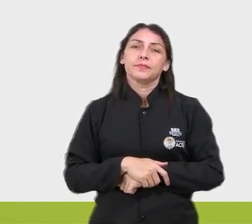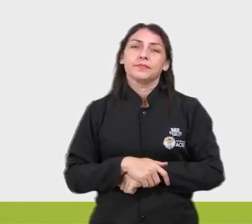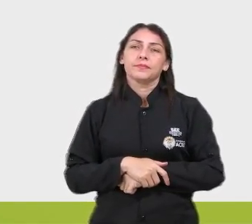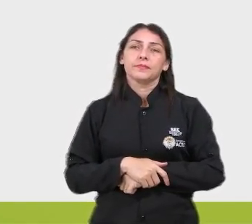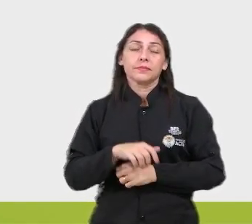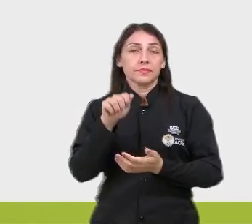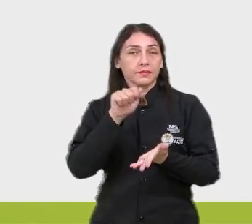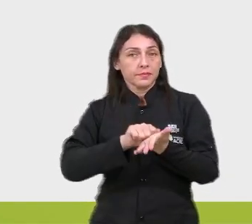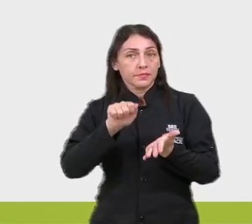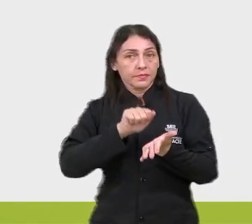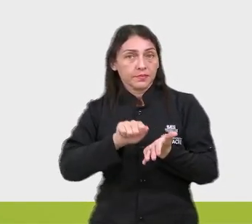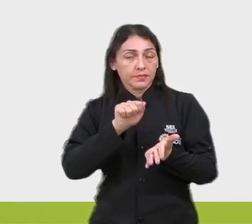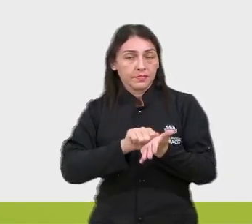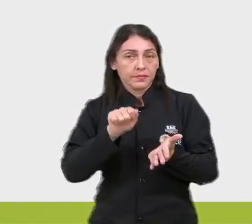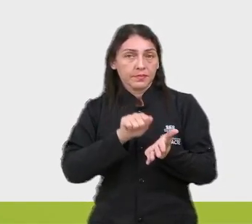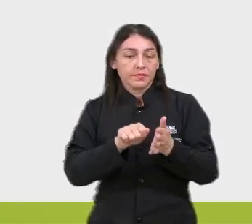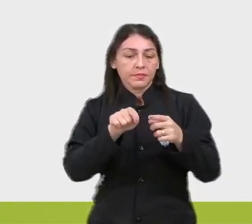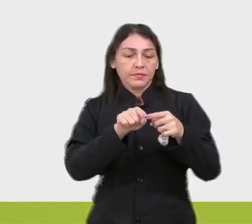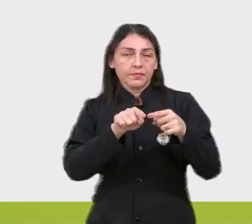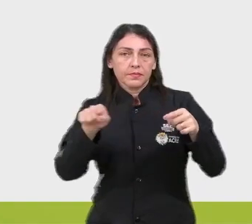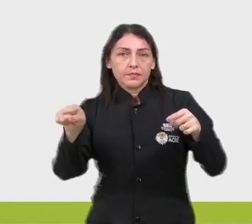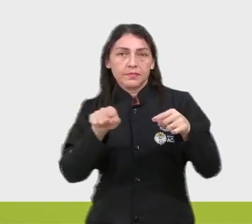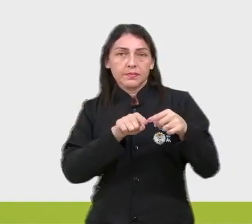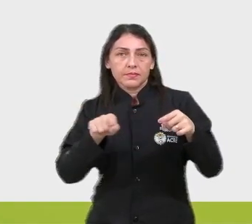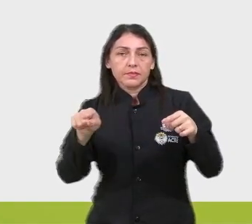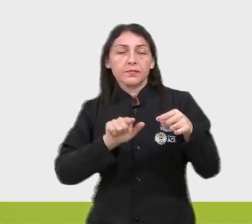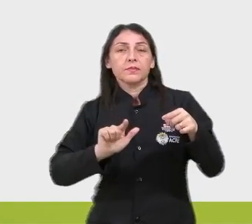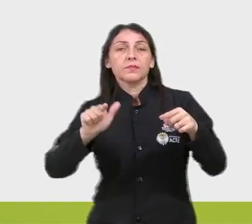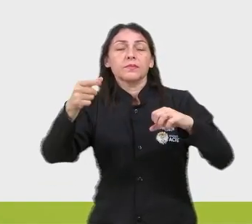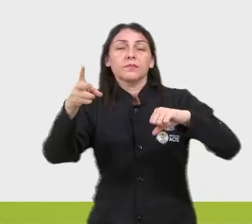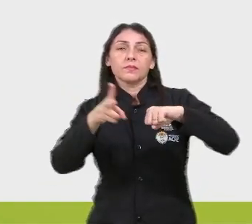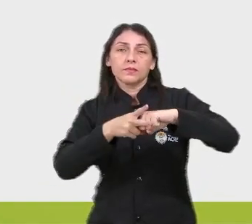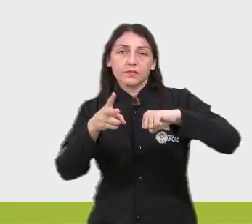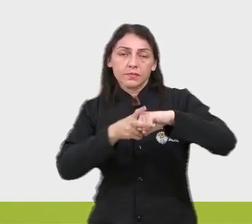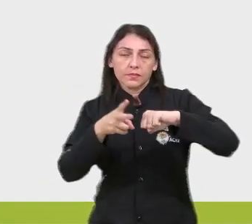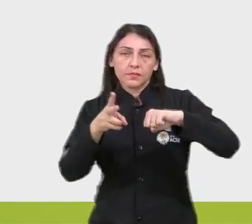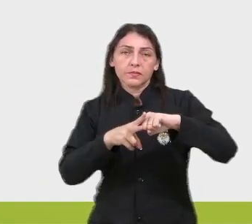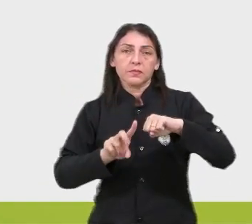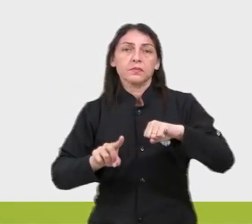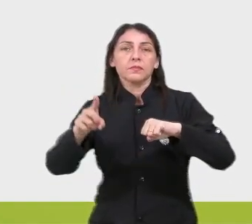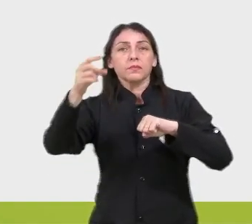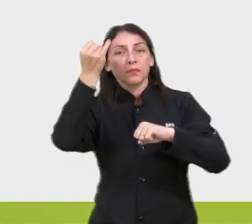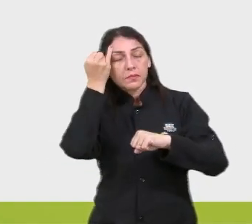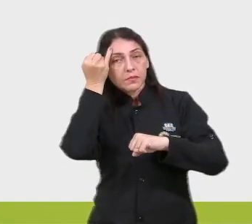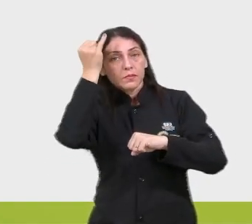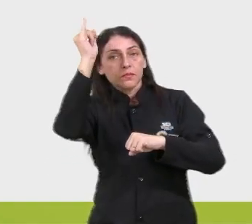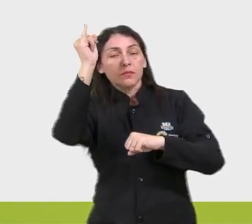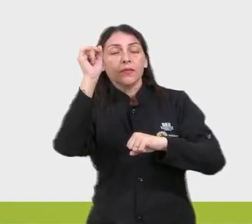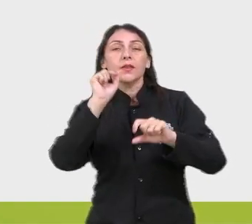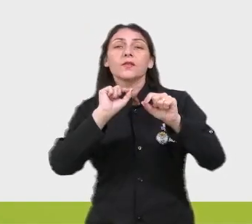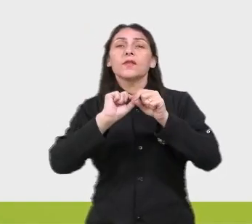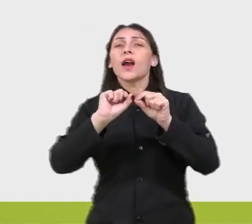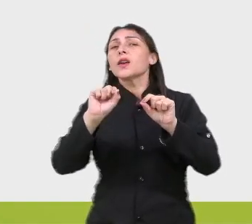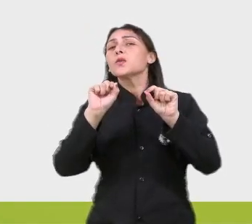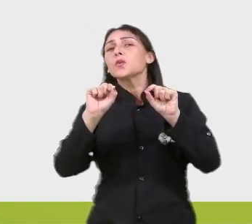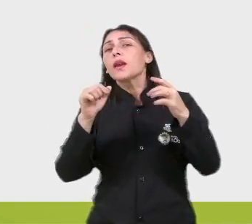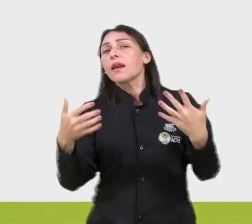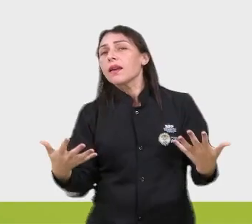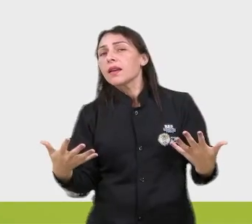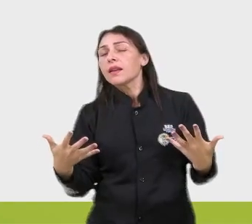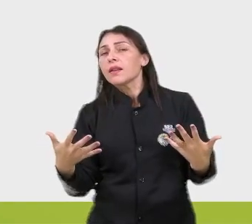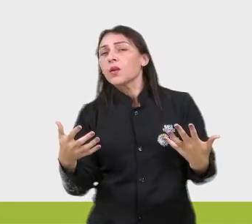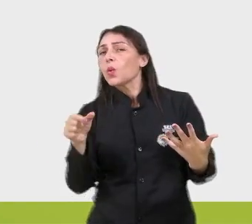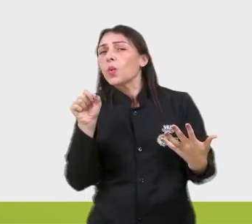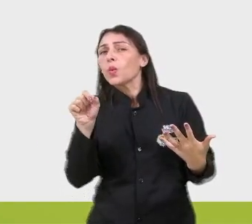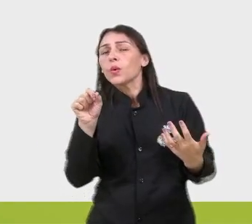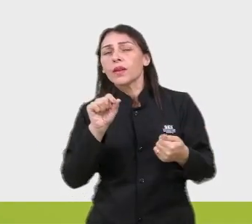escreve aqui, na outra linha, um outro verbo que dá uma outra ideia. Então, quem faz, faz algo. O